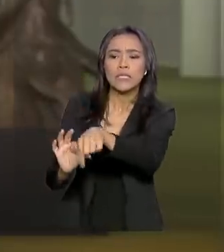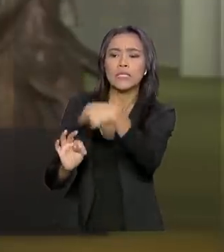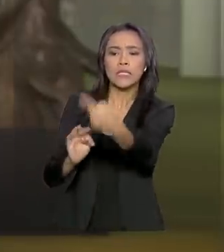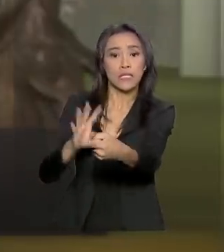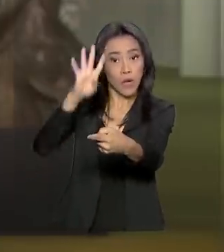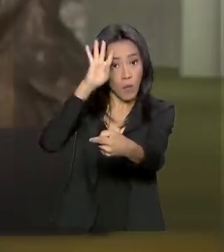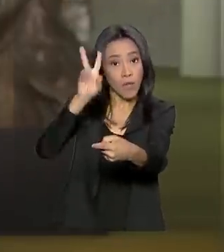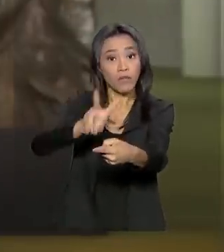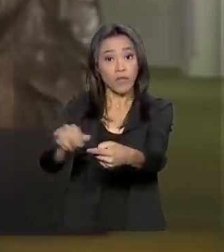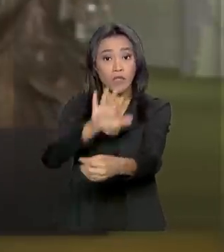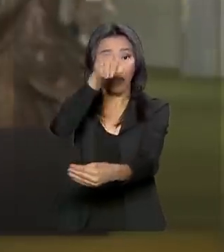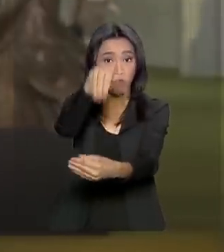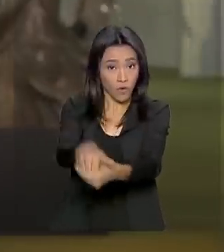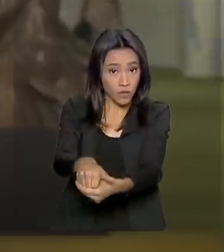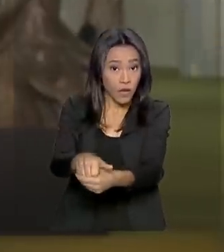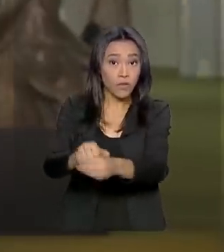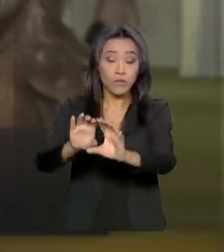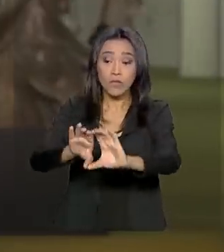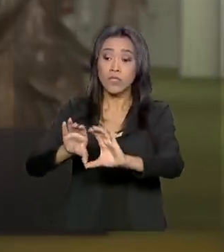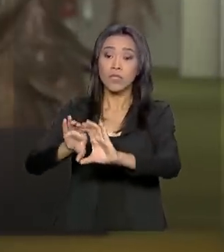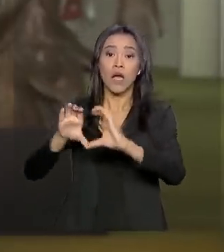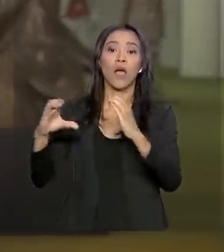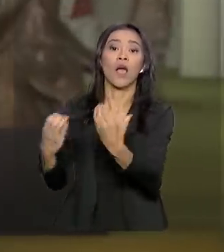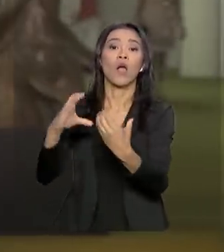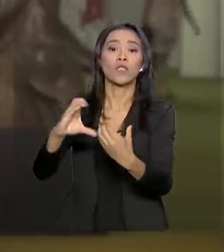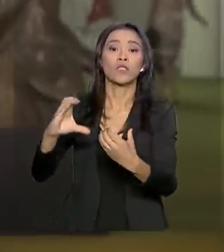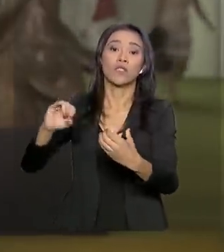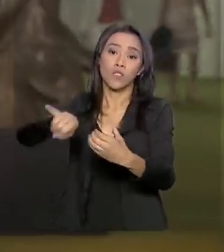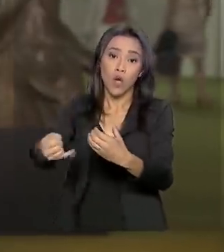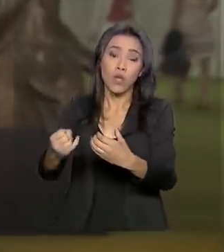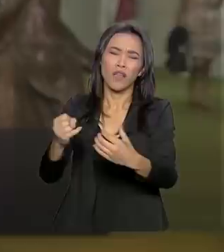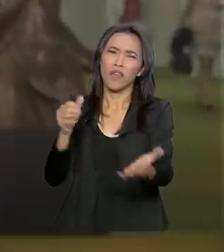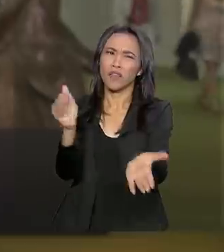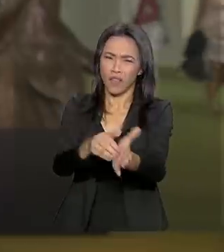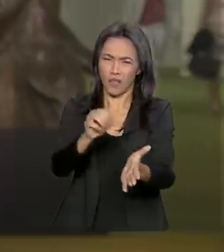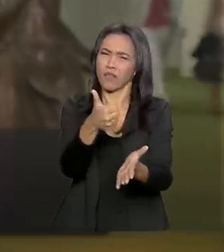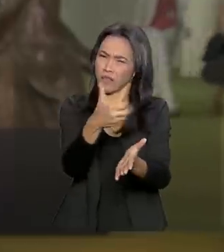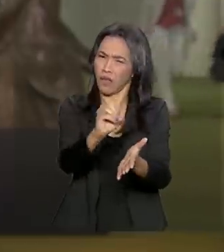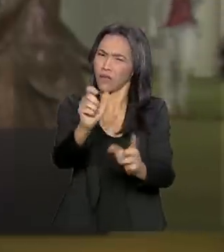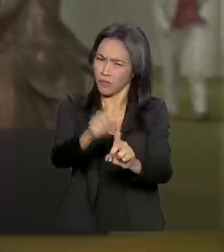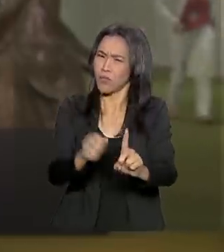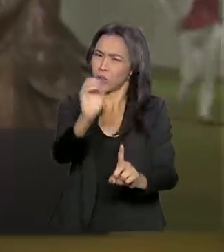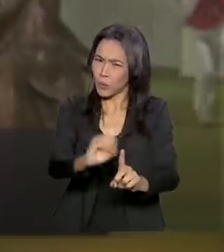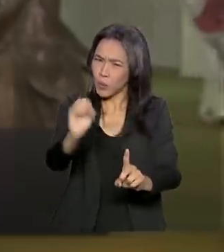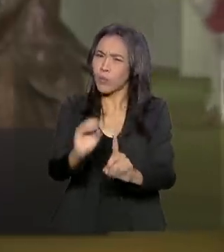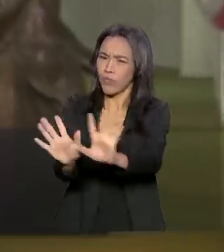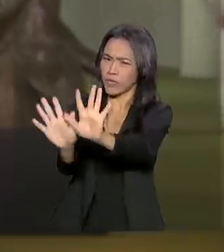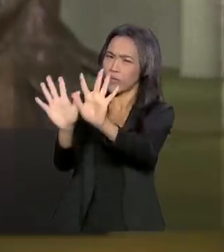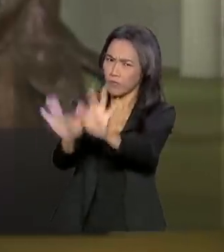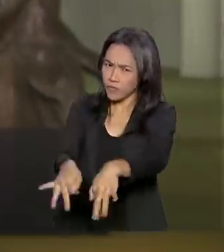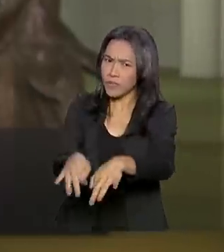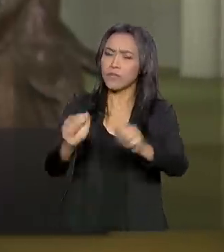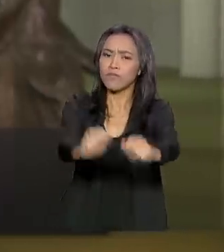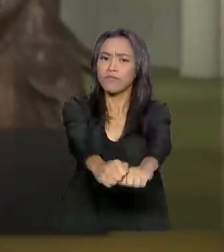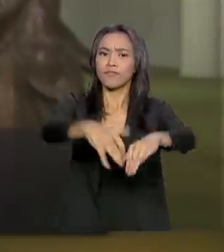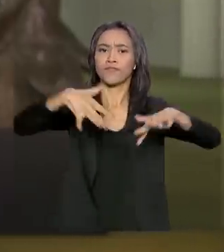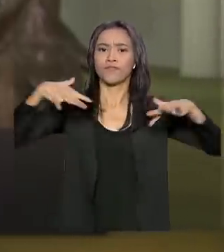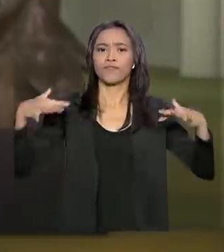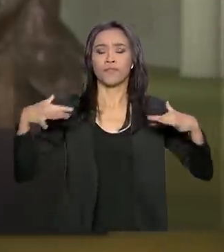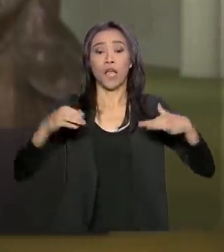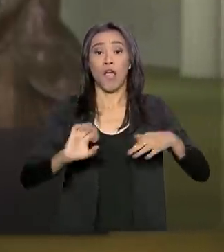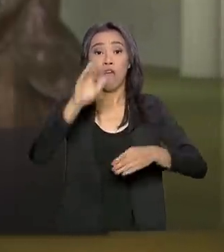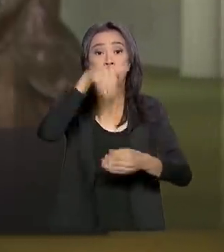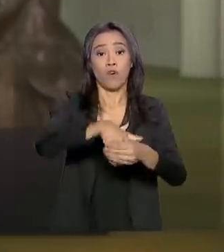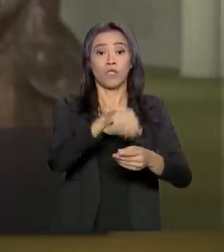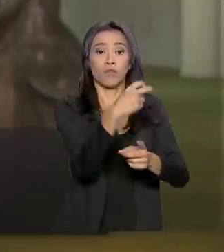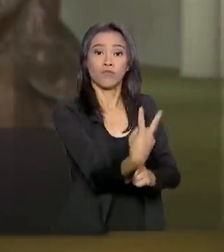parecer será votado na comissão e até o dia 10 de outubro será concluída então essa tramitação no Plenário da Casa com a votação em